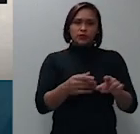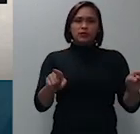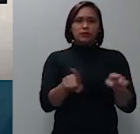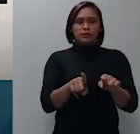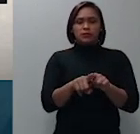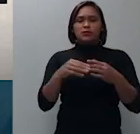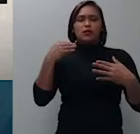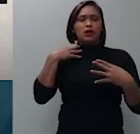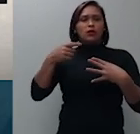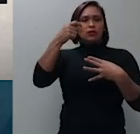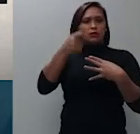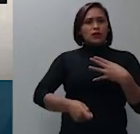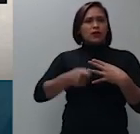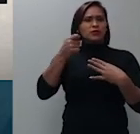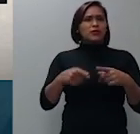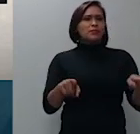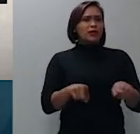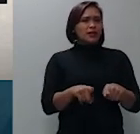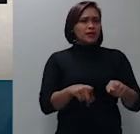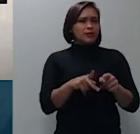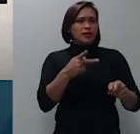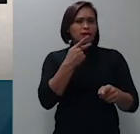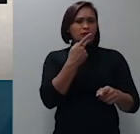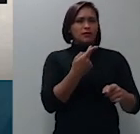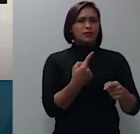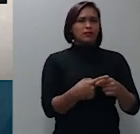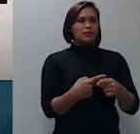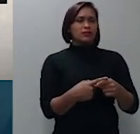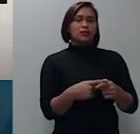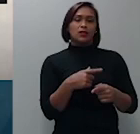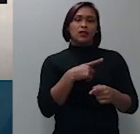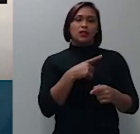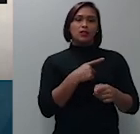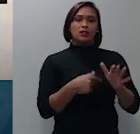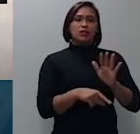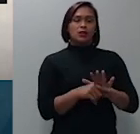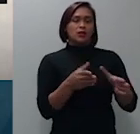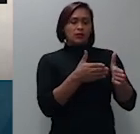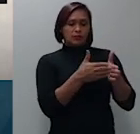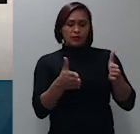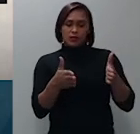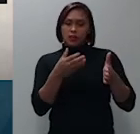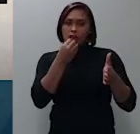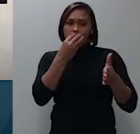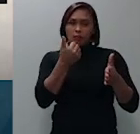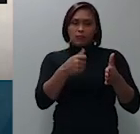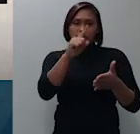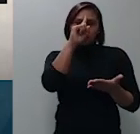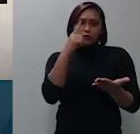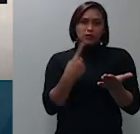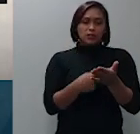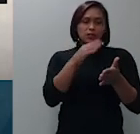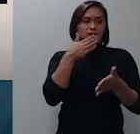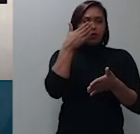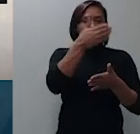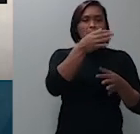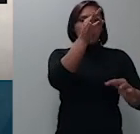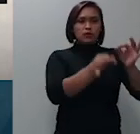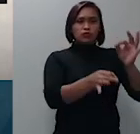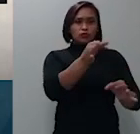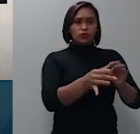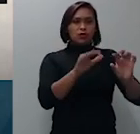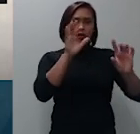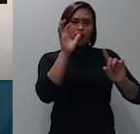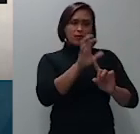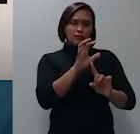cooperar entre si para que se obtenha em tempo razoável decisão de mérito justo e efetivo tal modelo